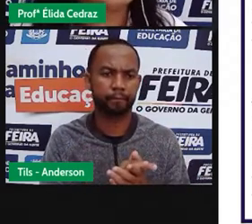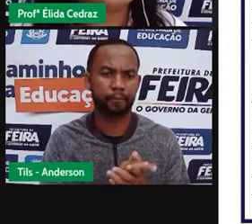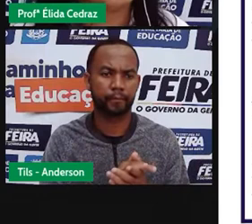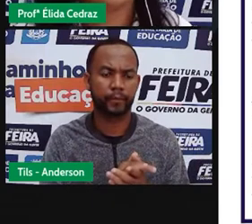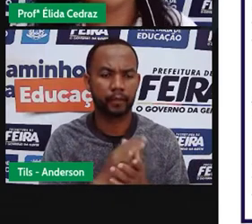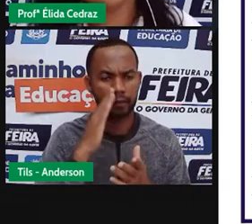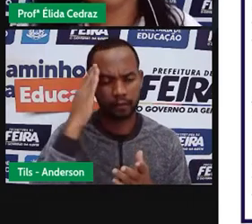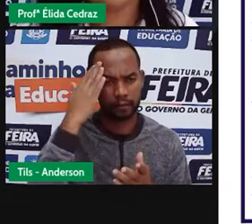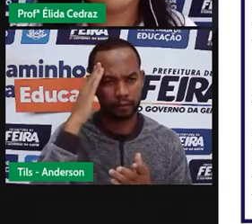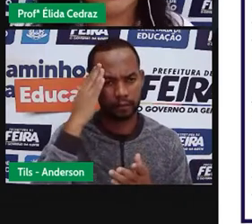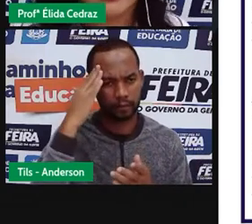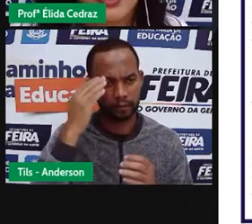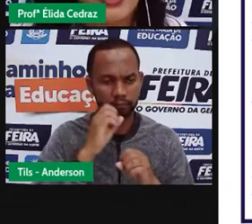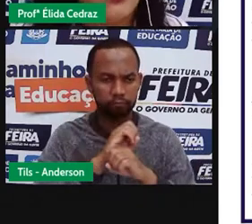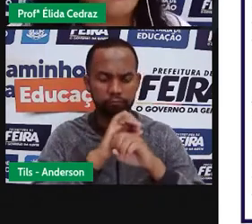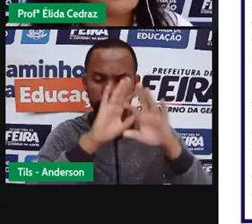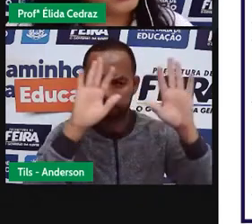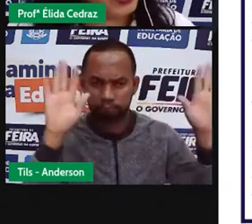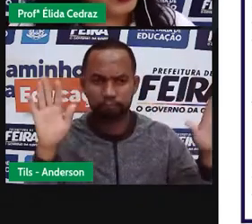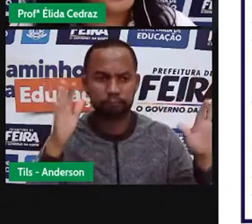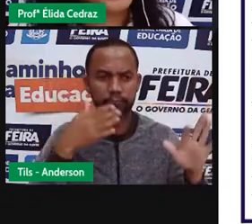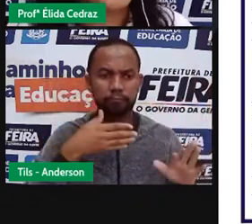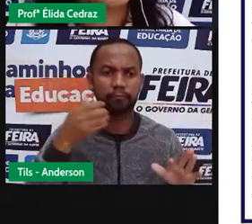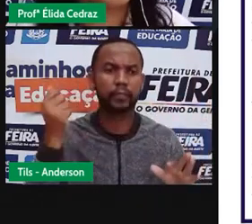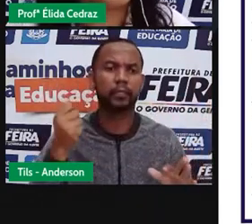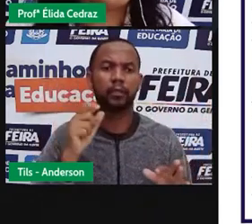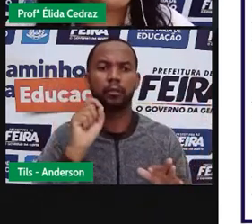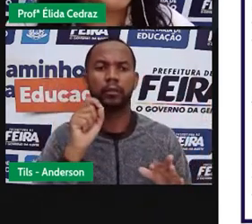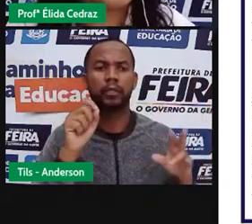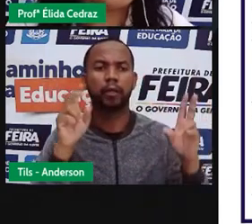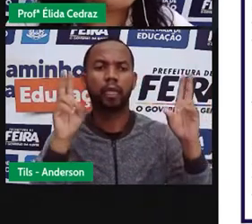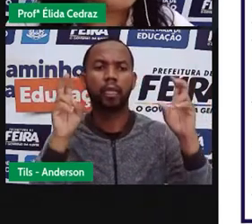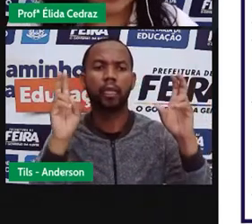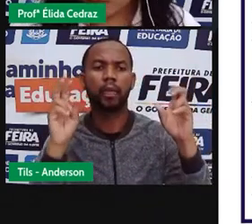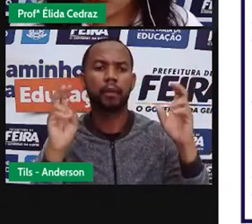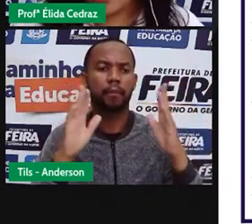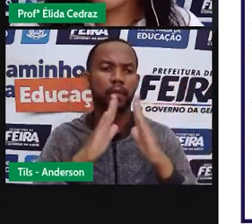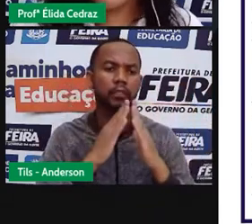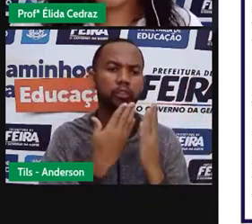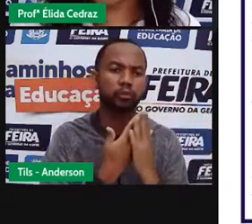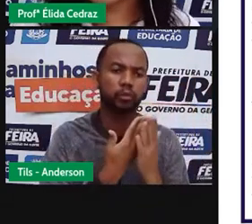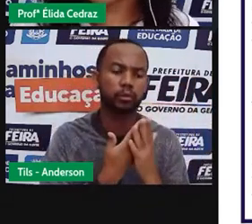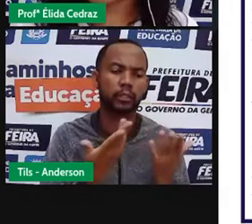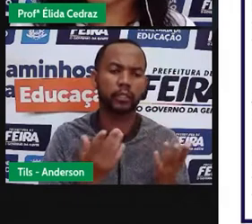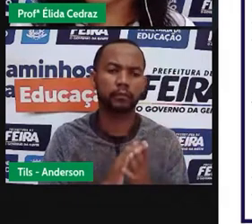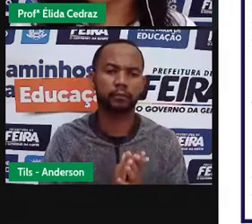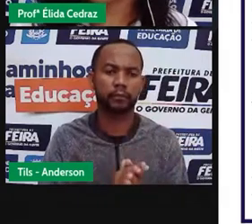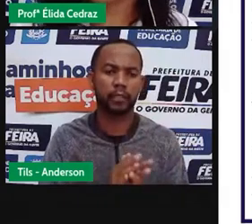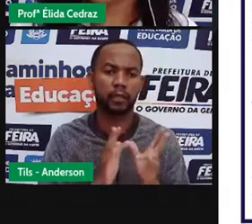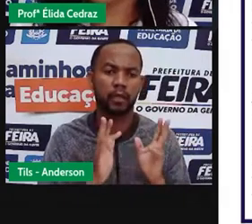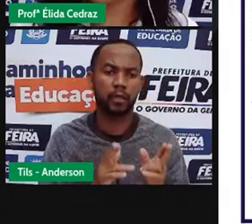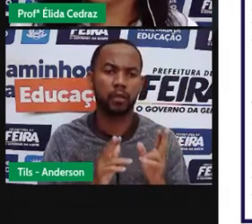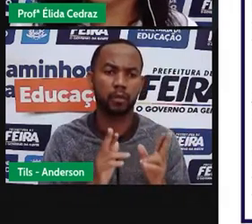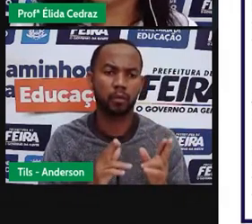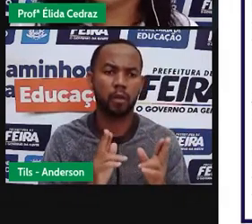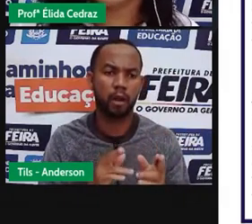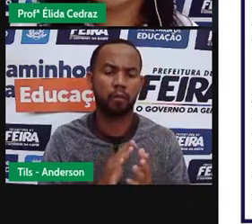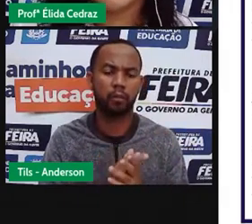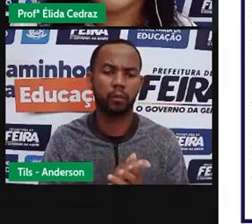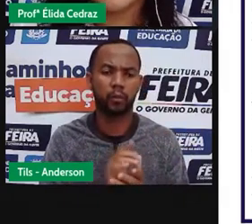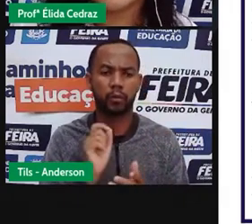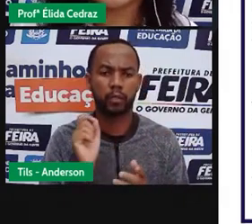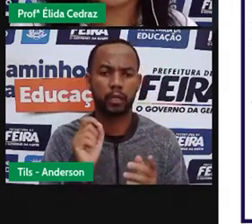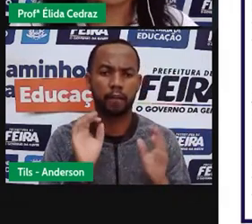entender e recordar o assunto que está sendo estudado. A mesma coisa são com as rotinas